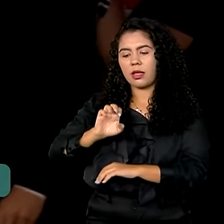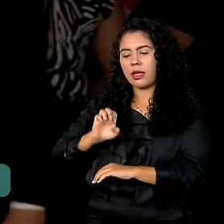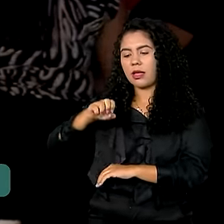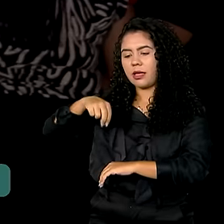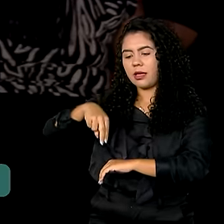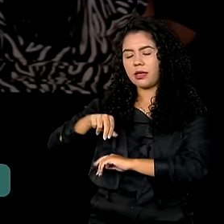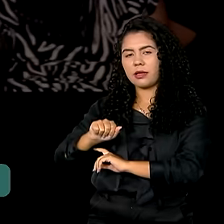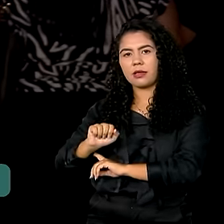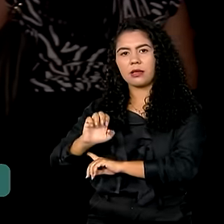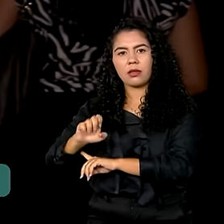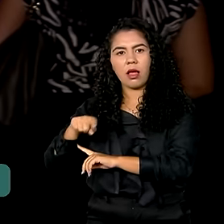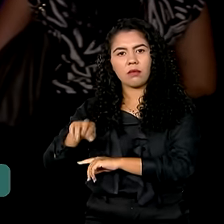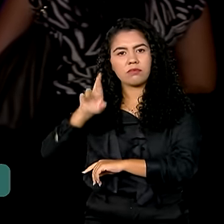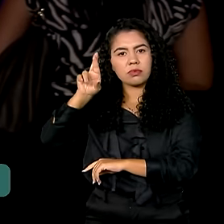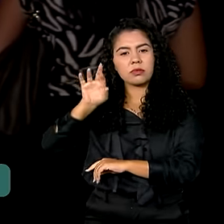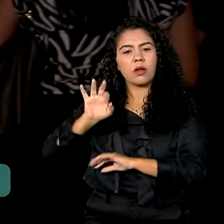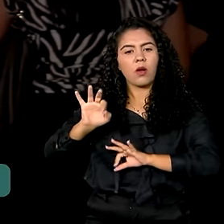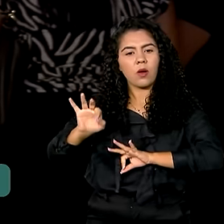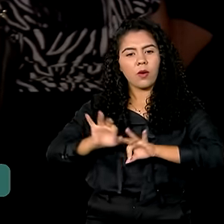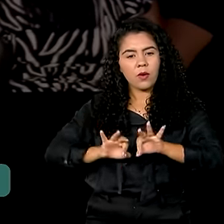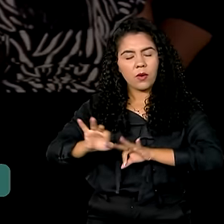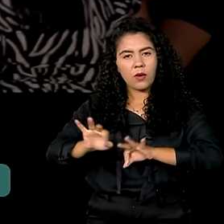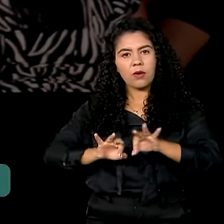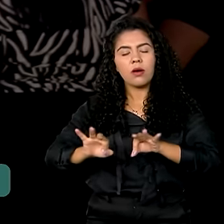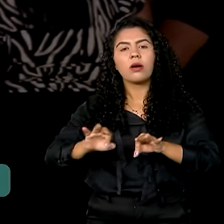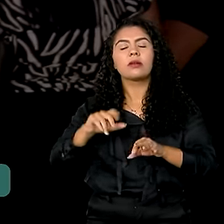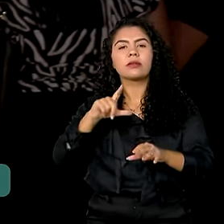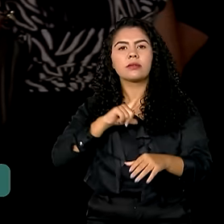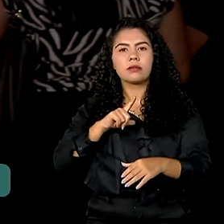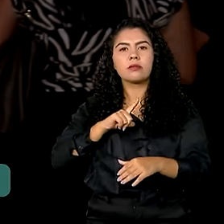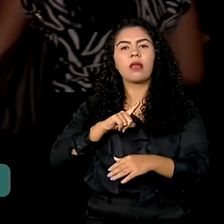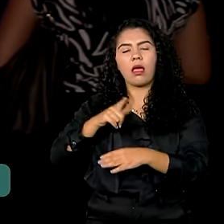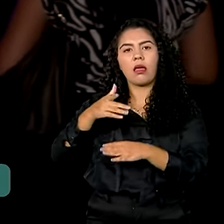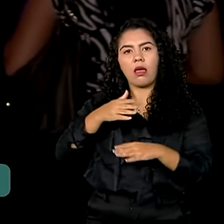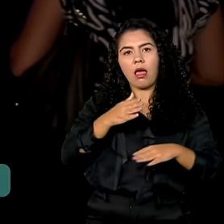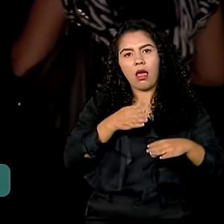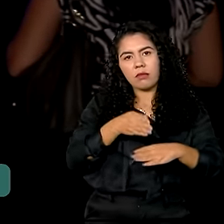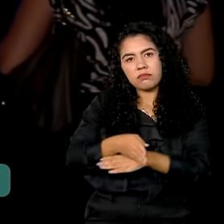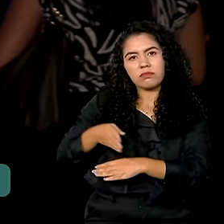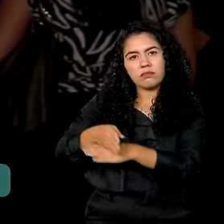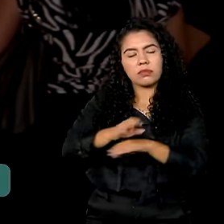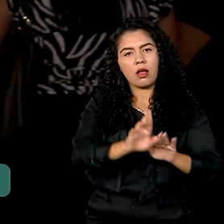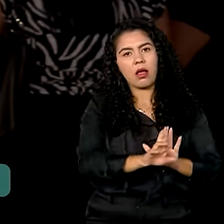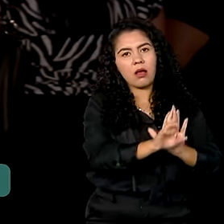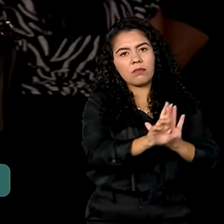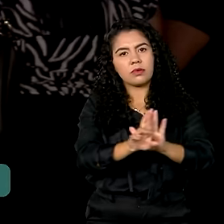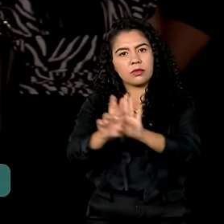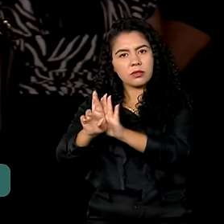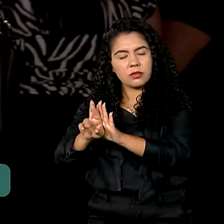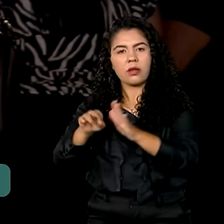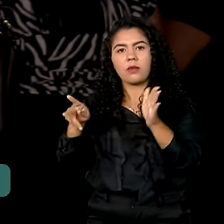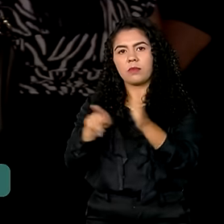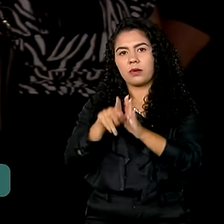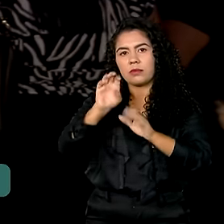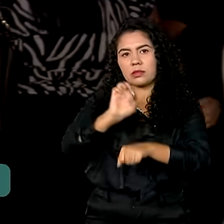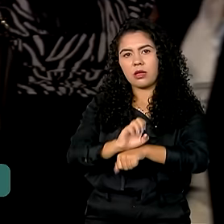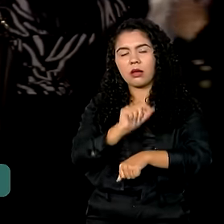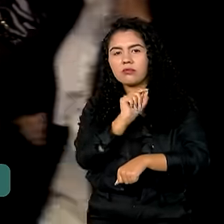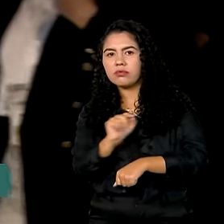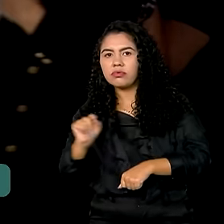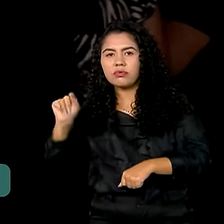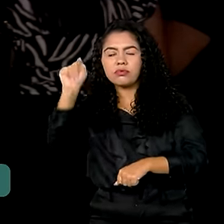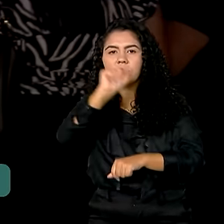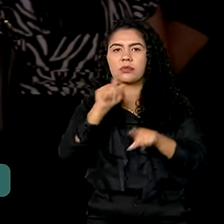Confederação Nacional da Indústria e conta com a participação de dirigentes das federações estaduais da indústria, além de